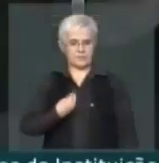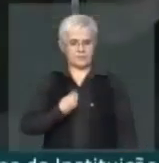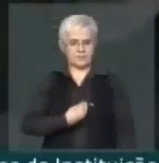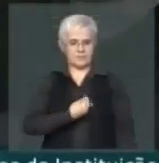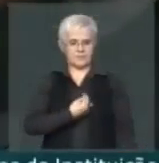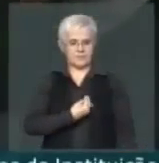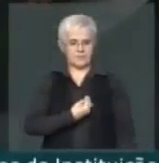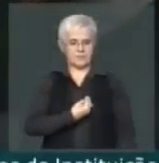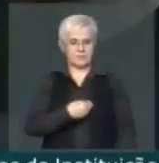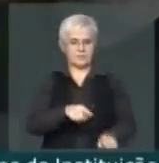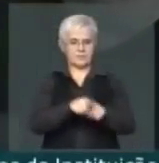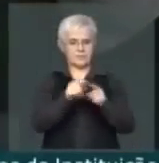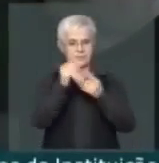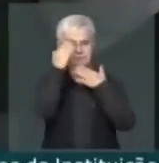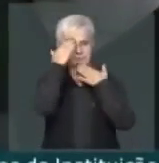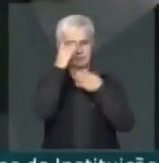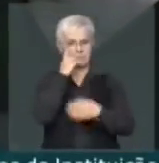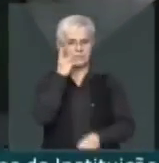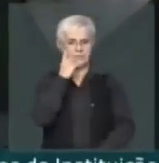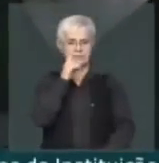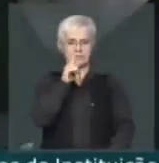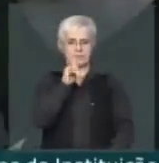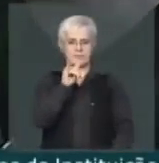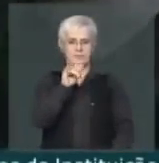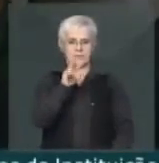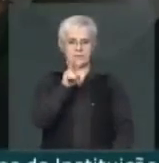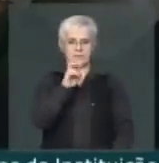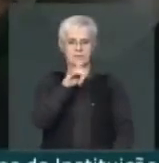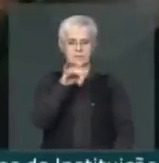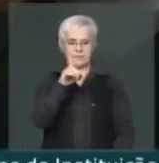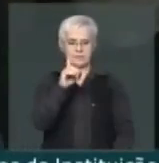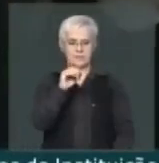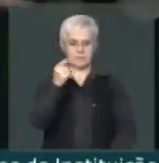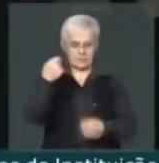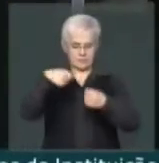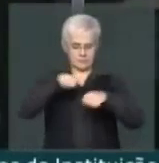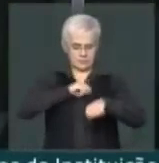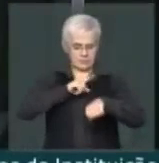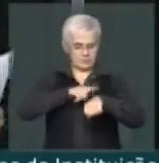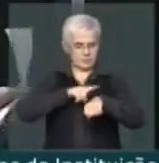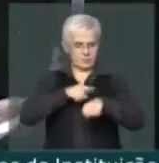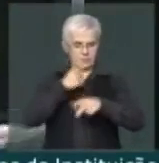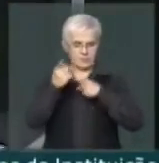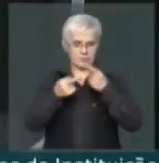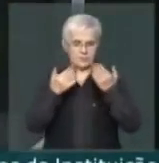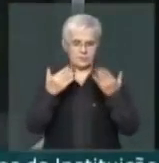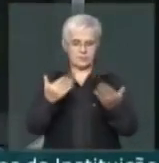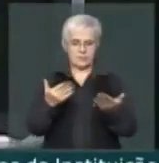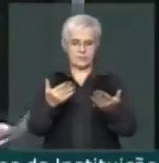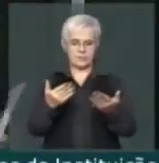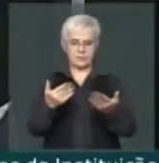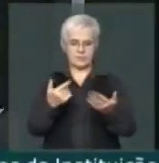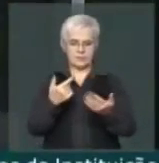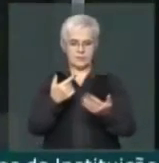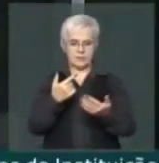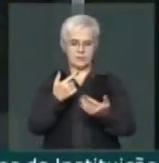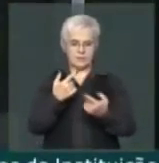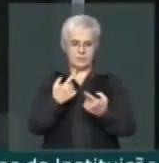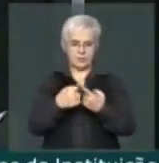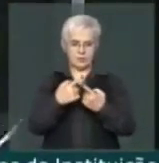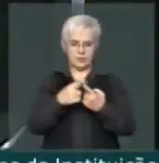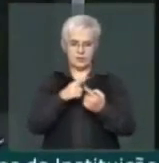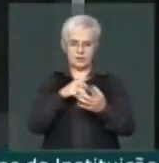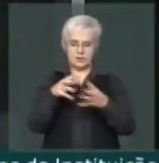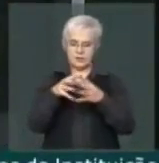Agradecer a deputado Givaldo Carimbando Proz, que cedeu esse espaço, porque, mesmo sendo partido PSB,